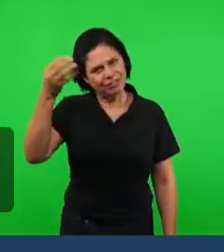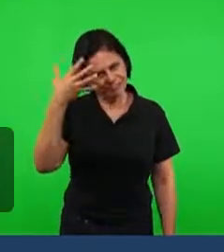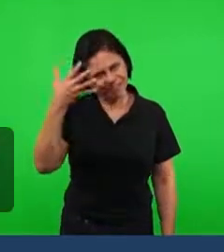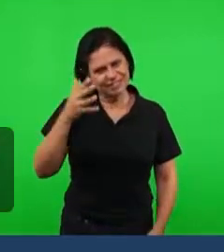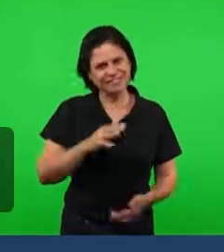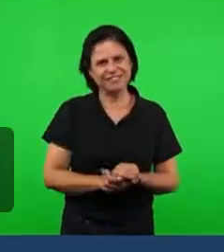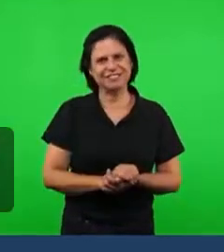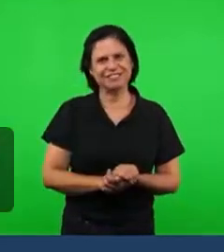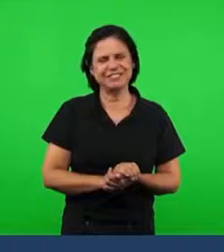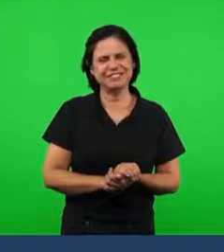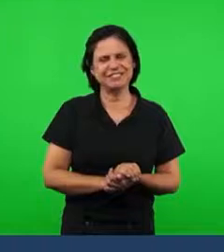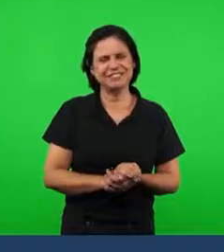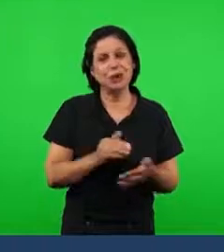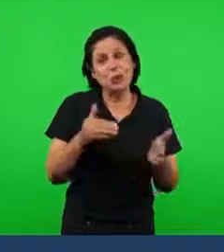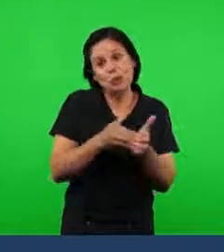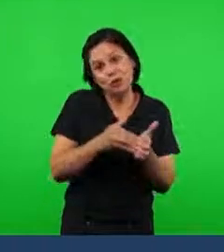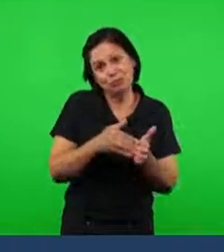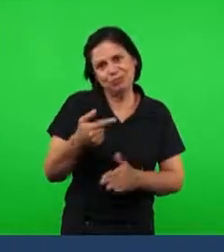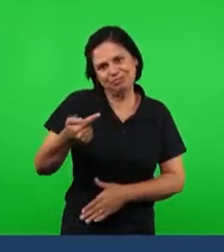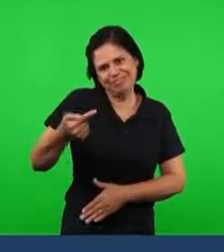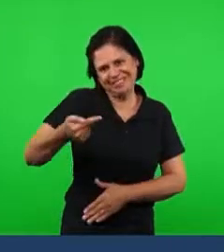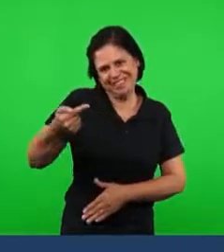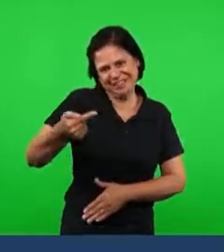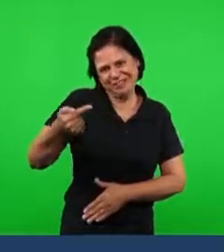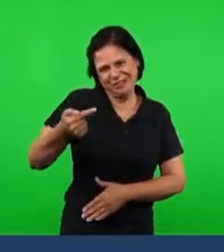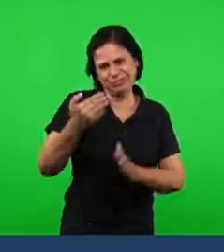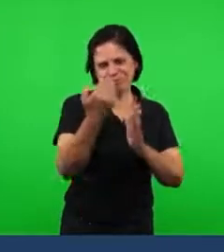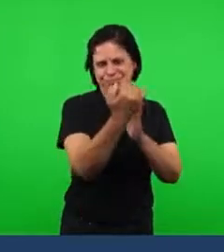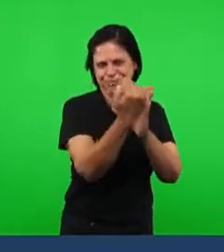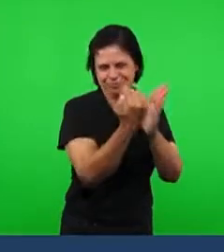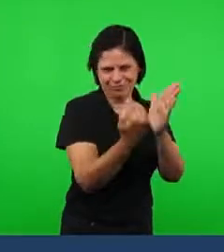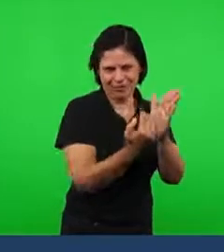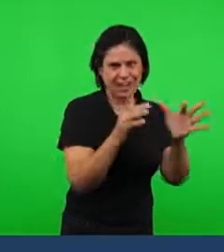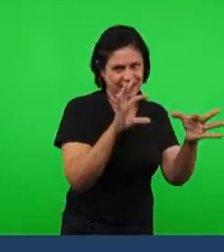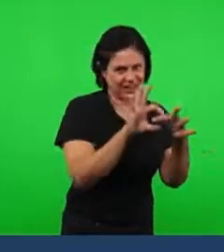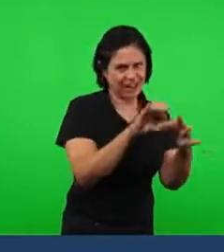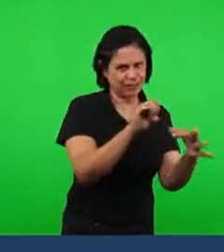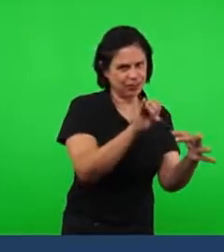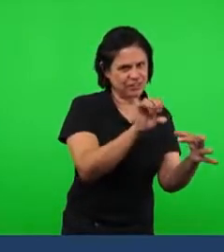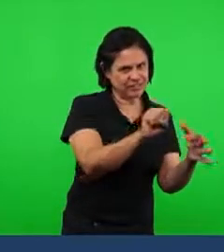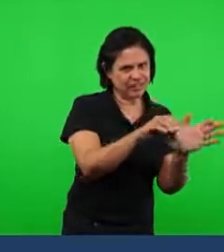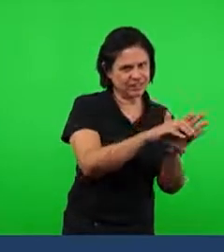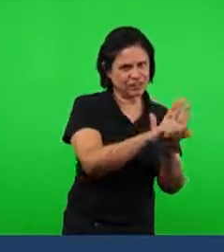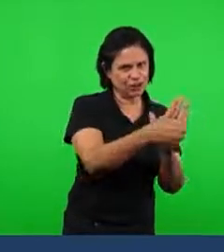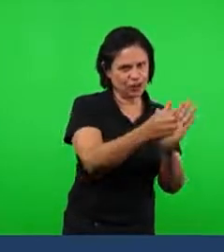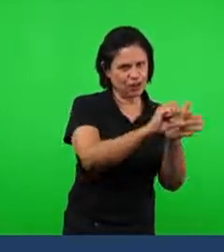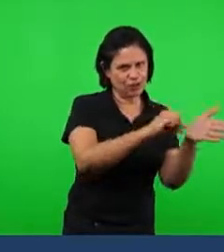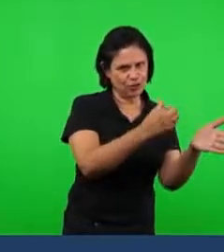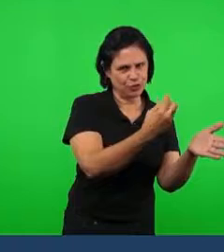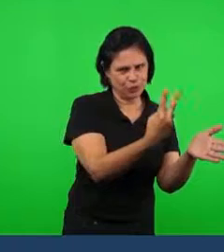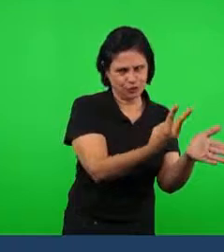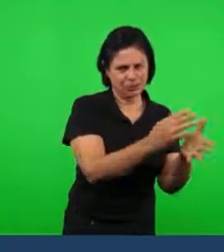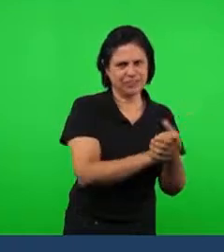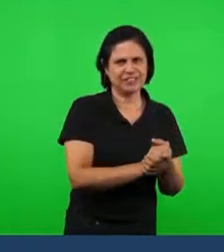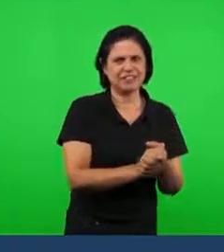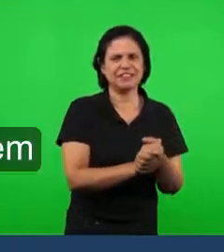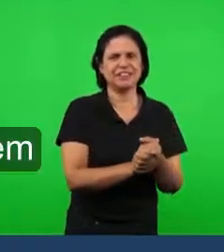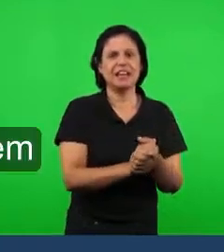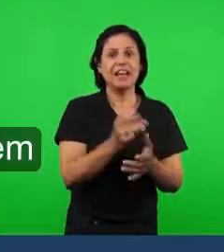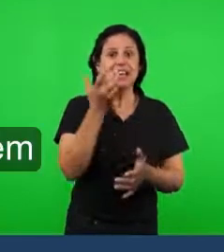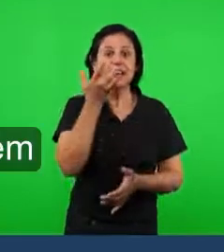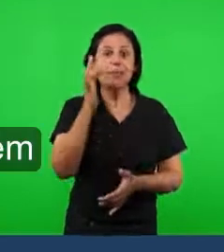período. E por último, o sétimo, na sequência de Isaías 11, 2, o Espírito de Temor. Está lá no verso 16,